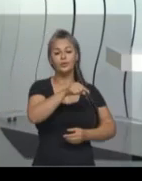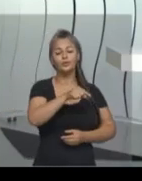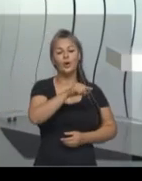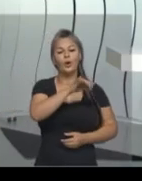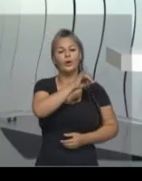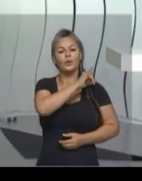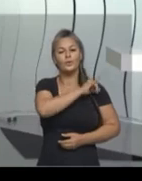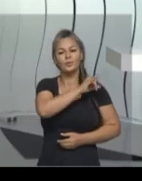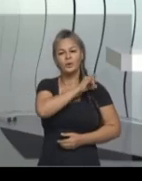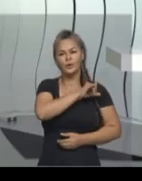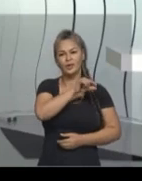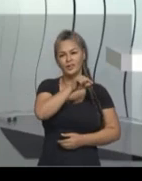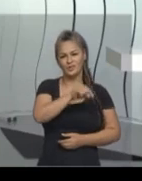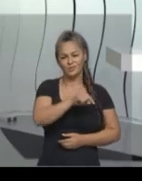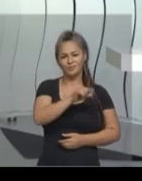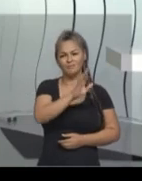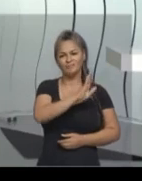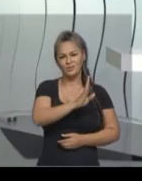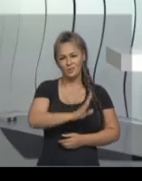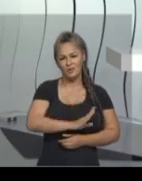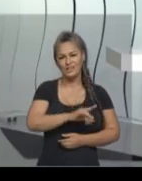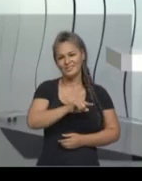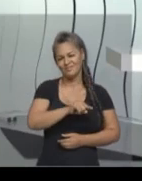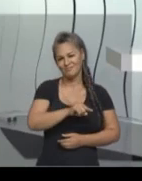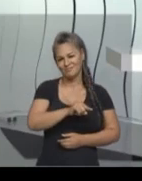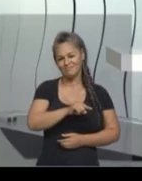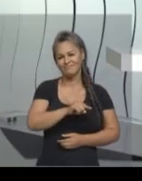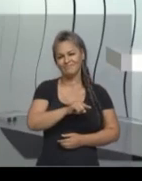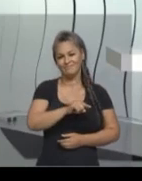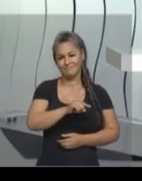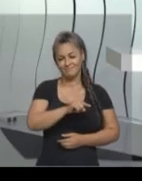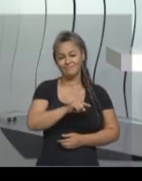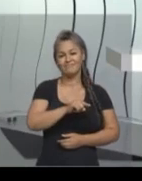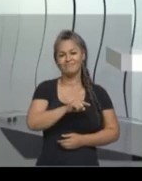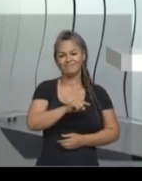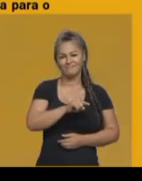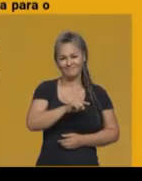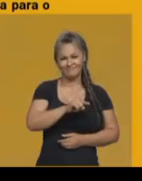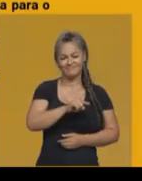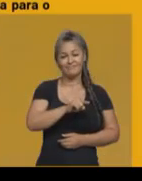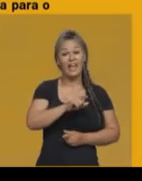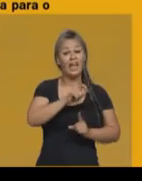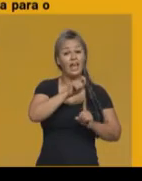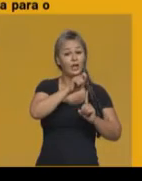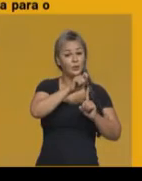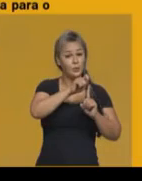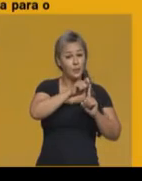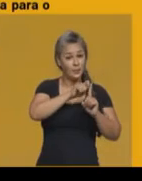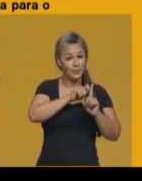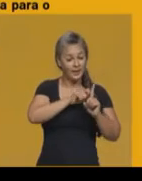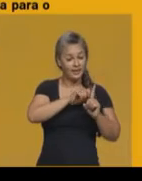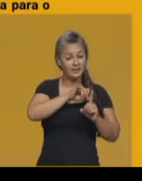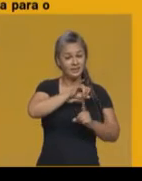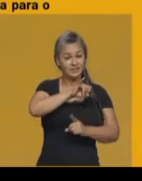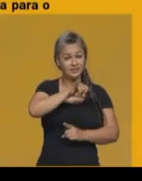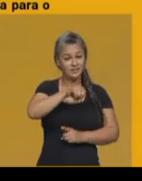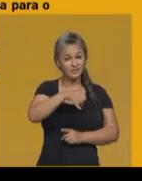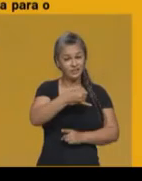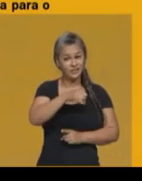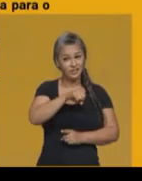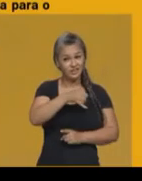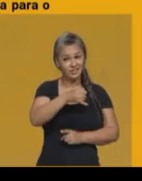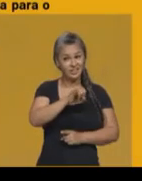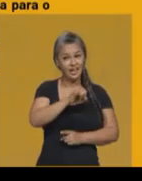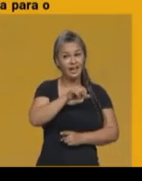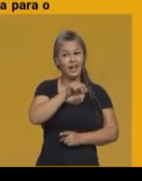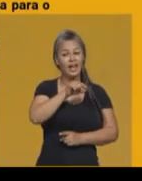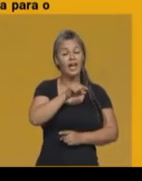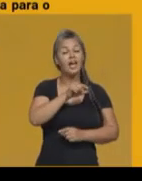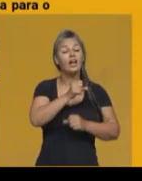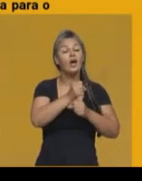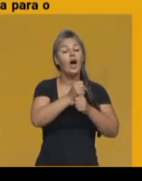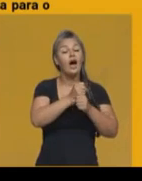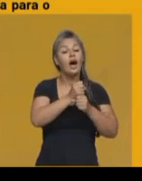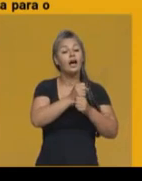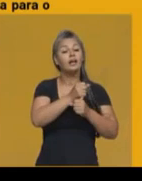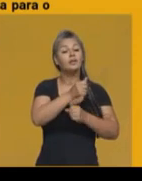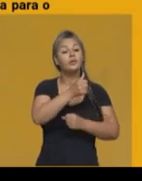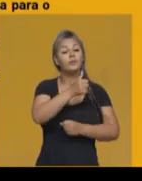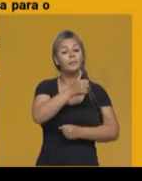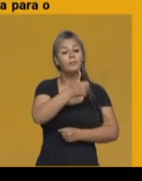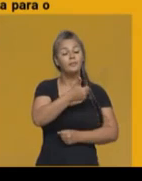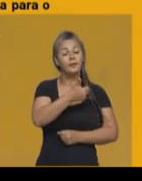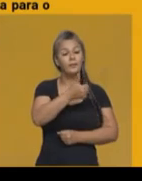Em janeiro de 1808, a família real portuguesa chegou em Salvador.